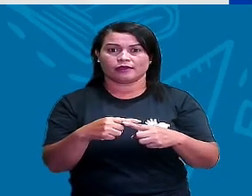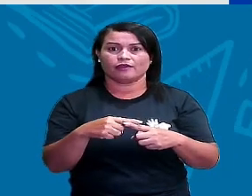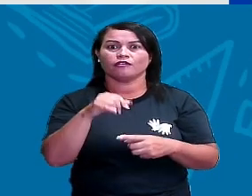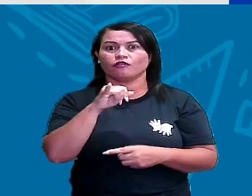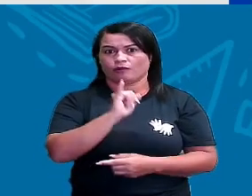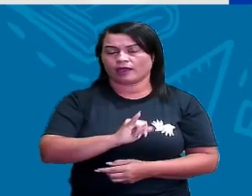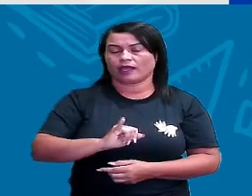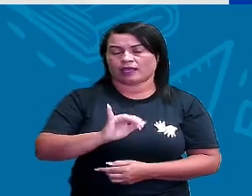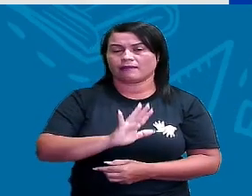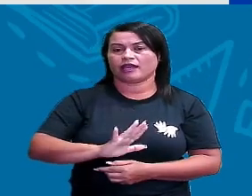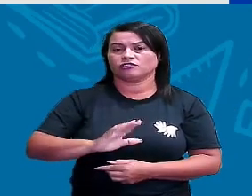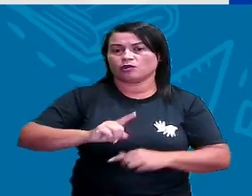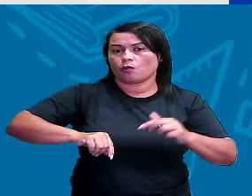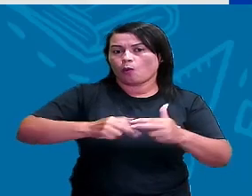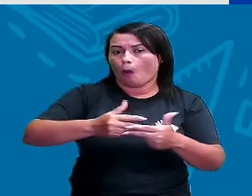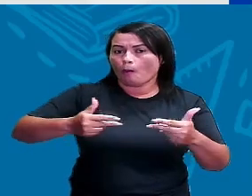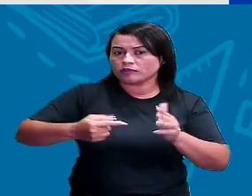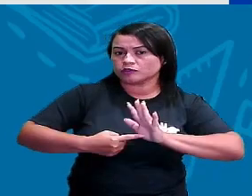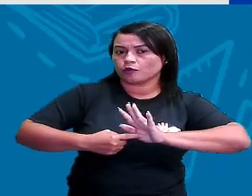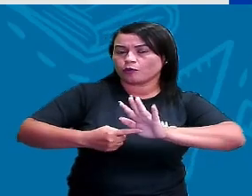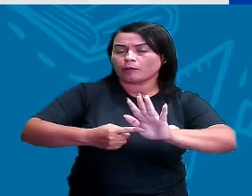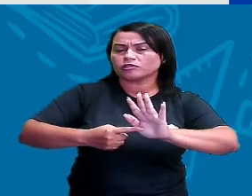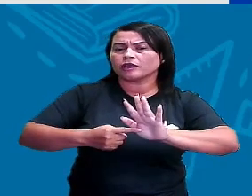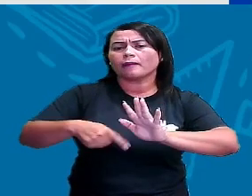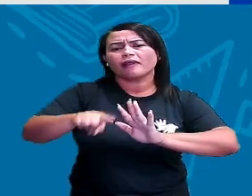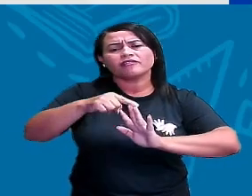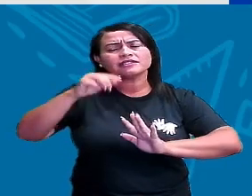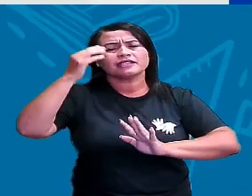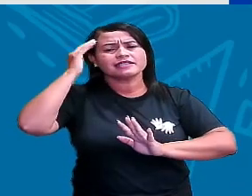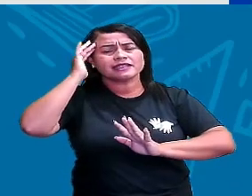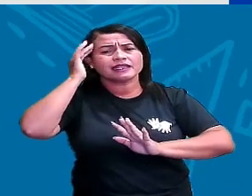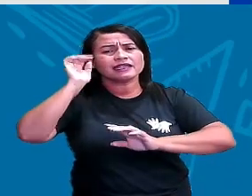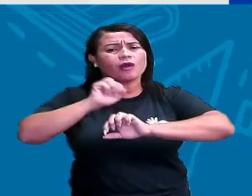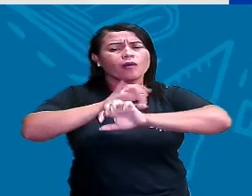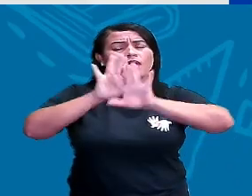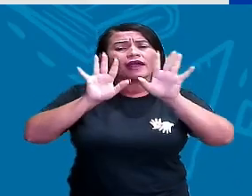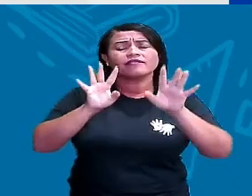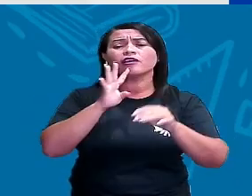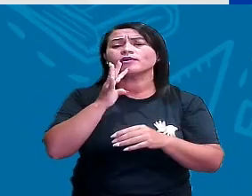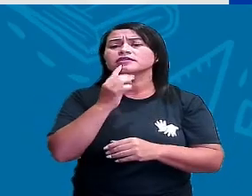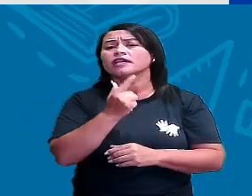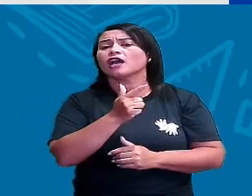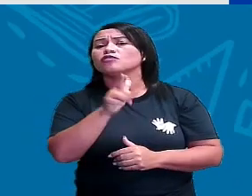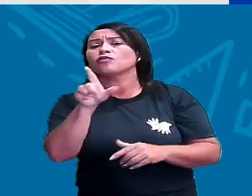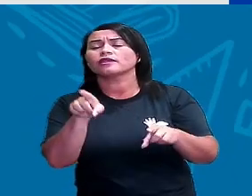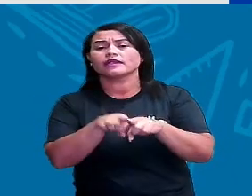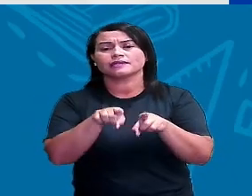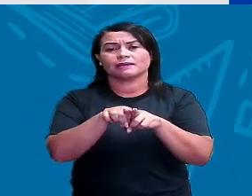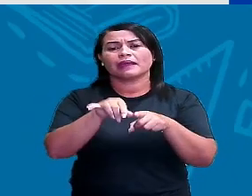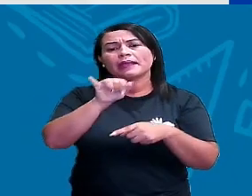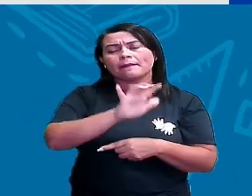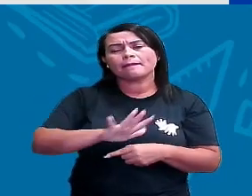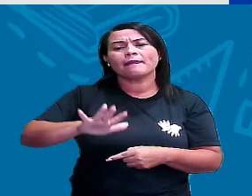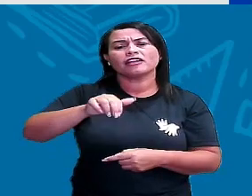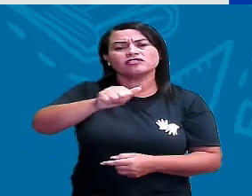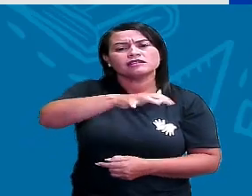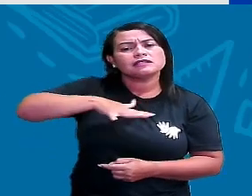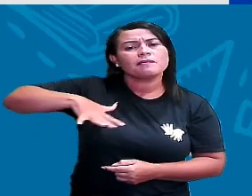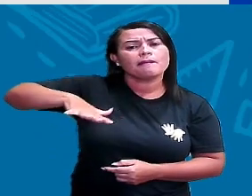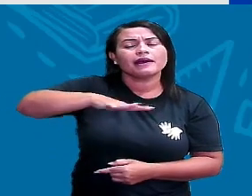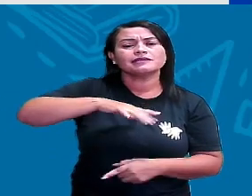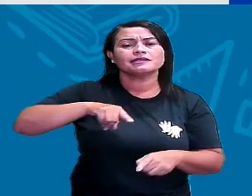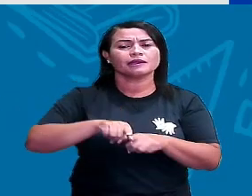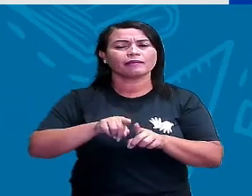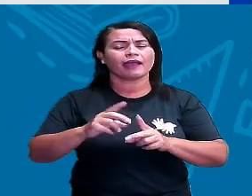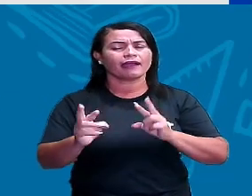quero trazer isso para vocês, para vocês terem entendimento. E a gente vai conhecer as outras figuras espaciais, né? E a relação que elas têm